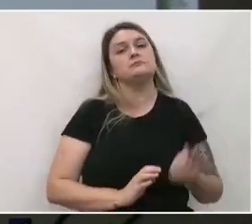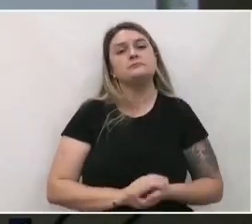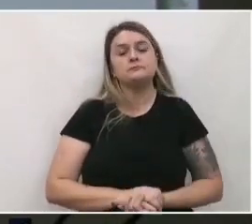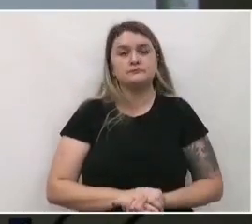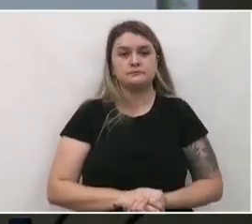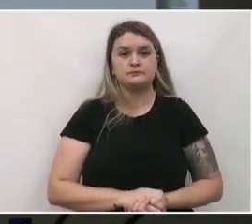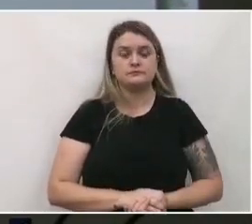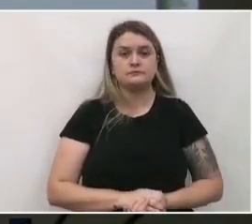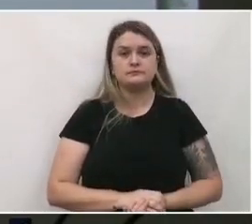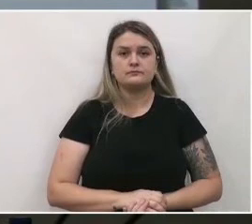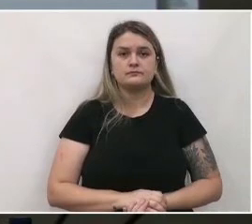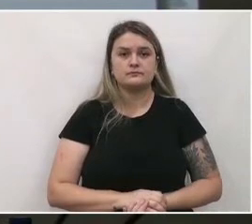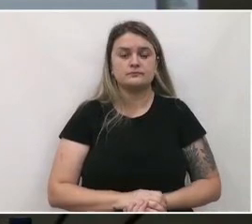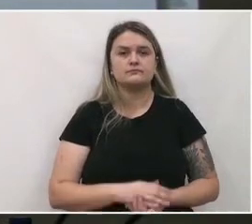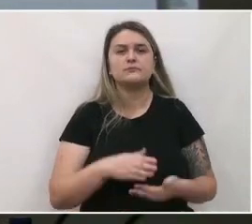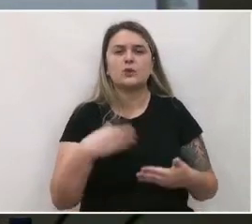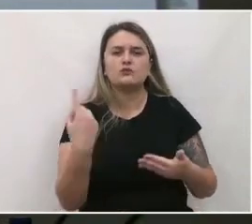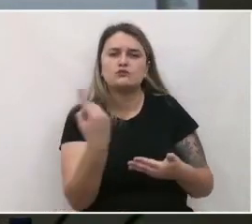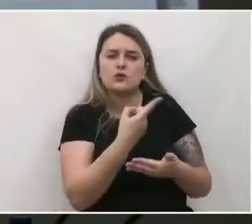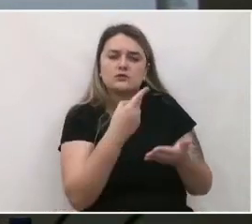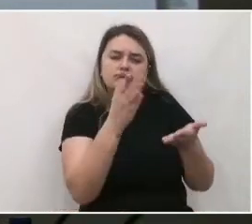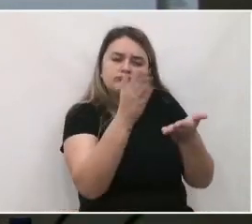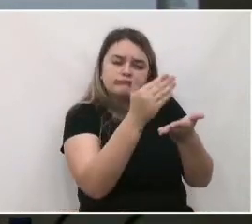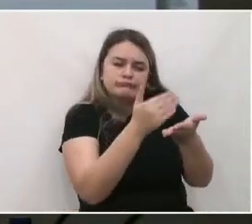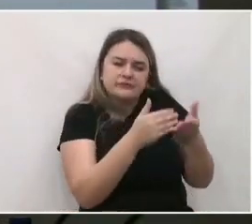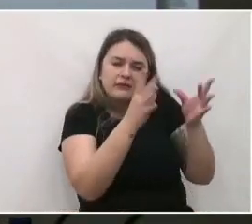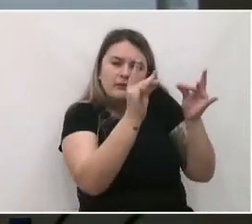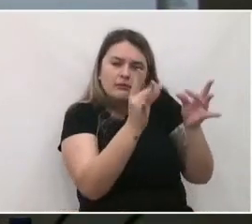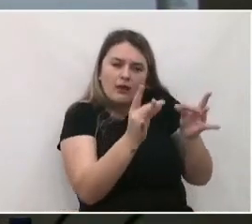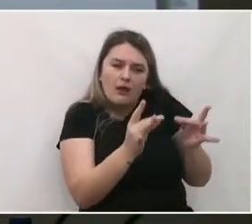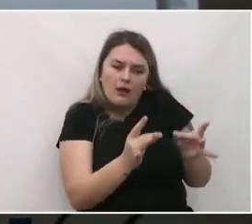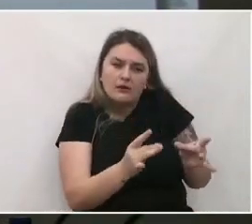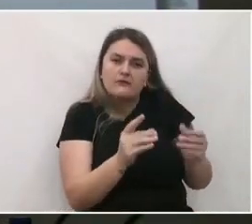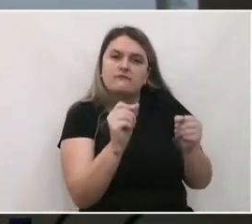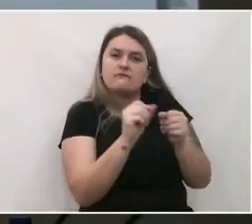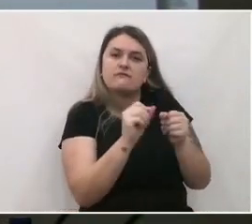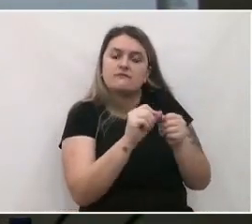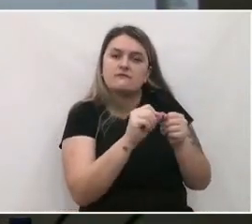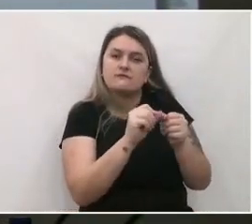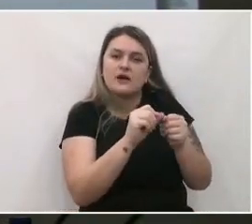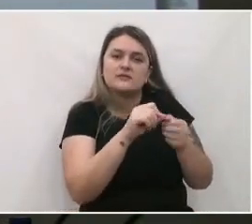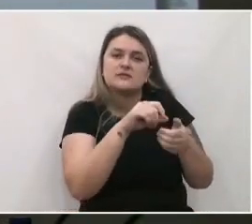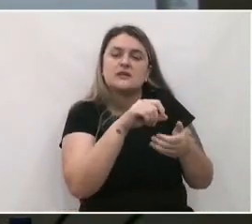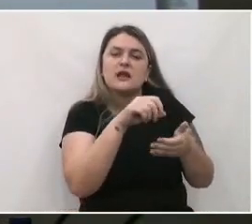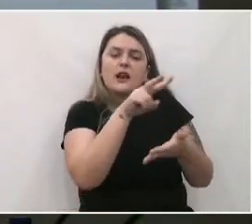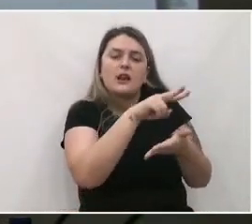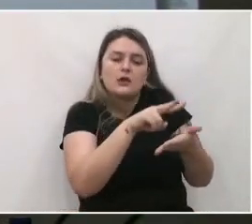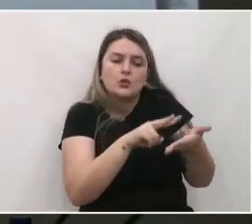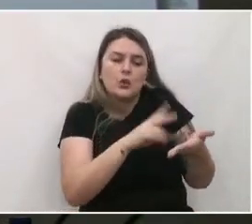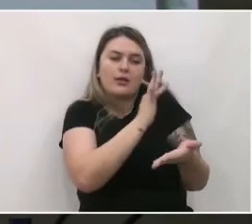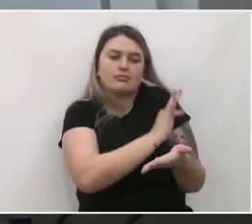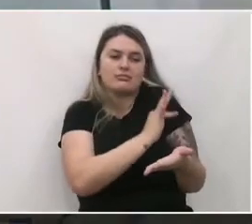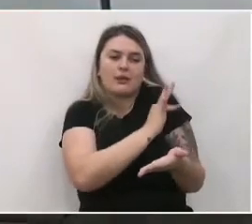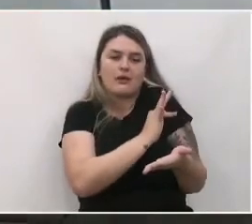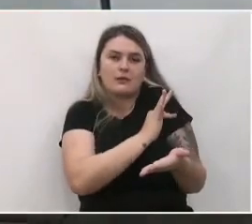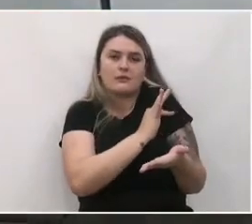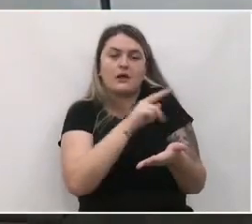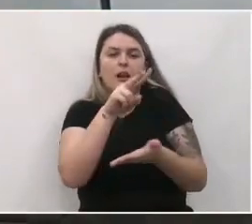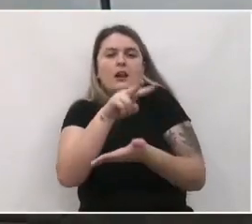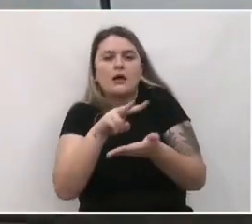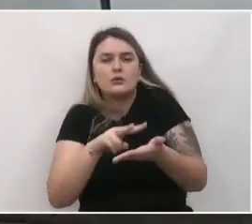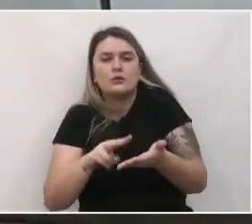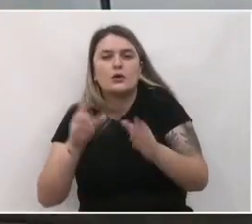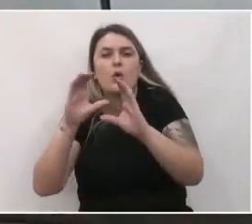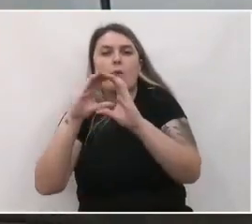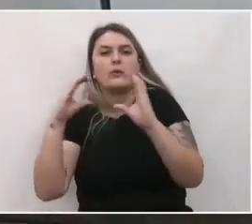A partir disso, nessa análise temática integrada, a gente realiza o que a gente chama de leitura técnica e leitura comunitária, que